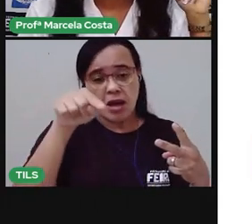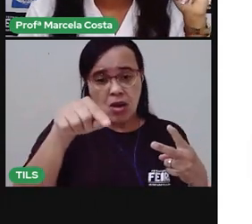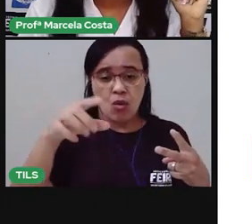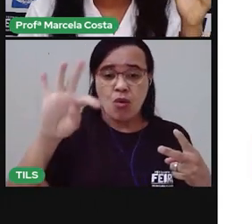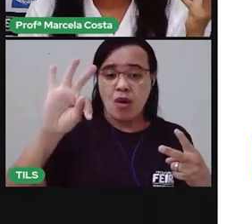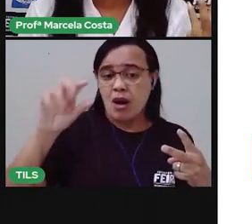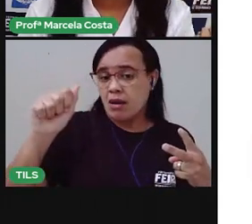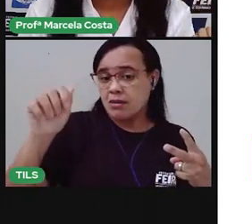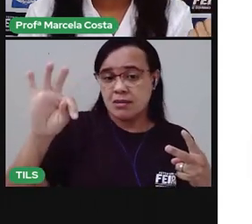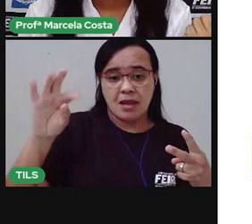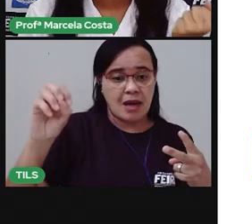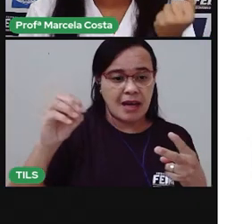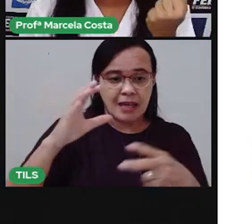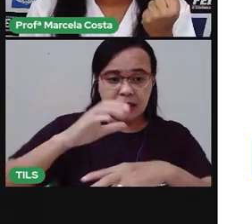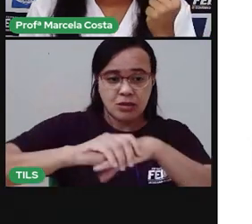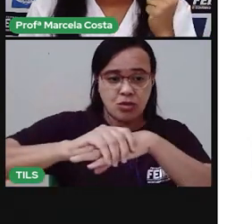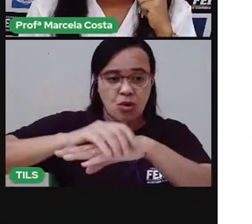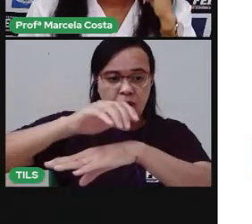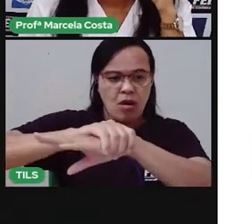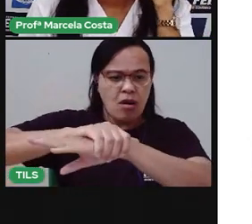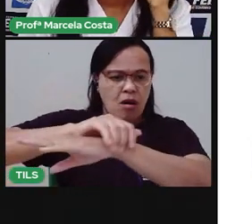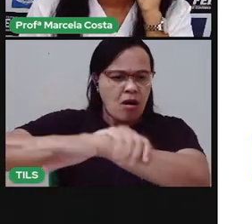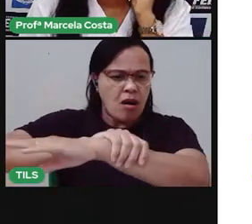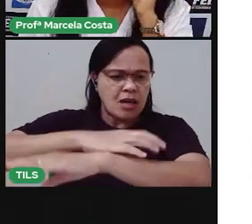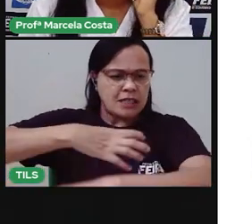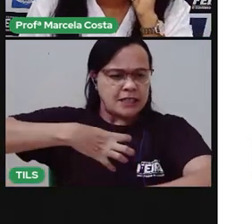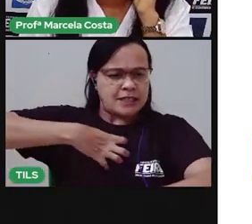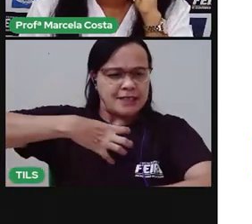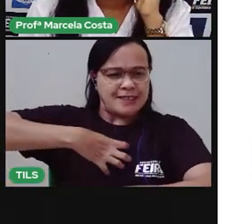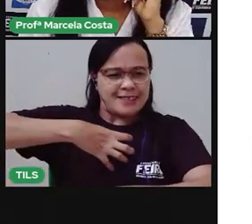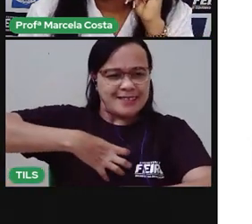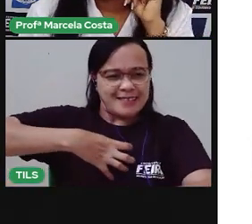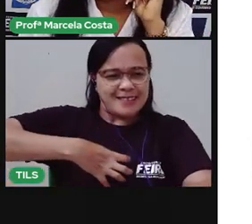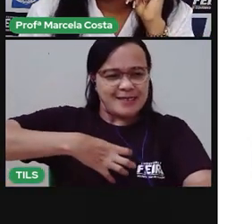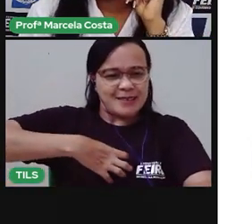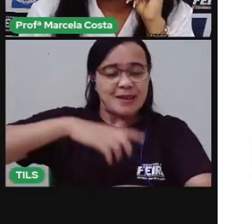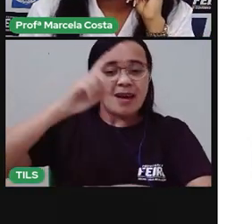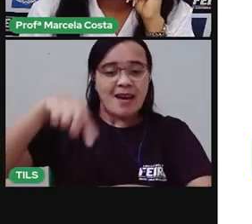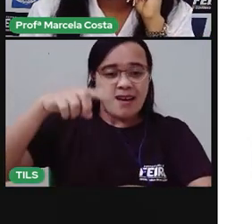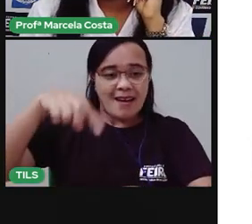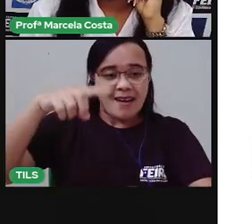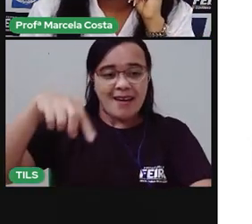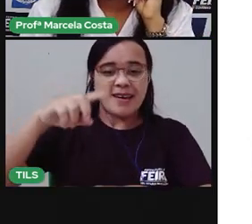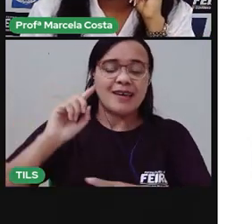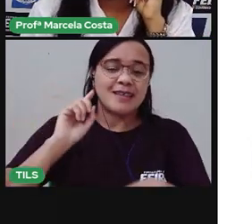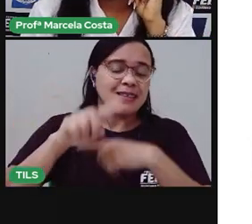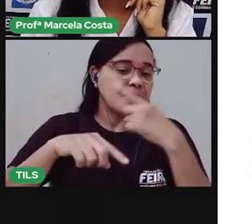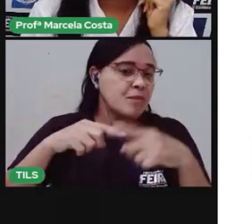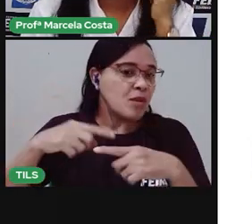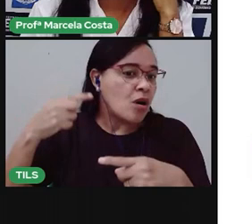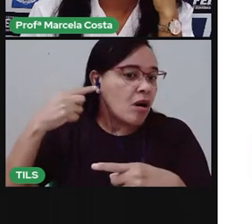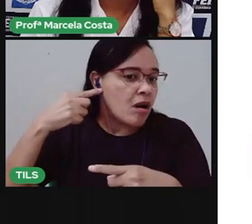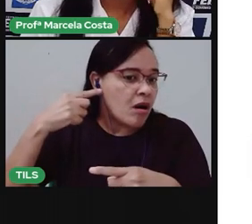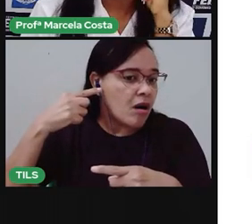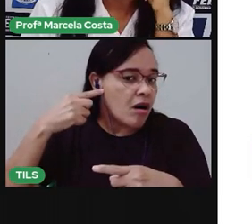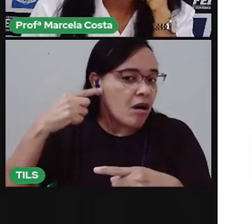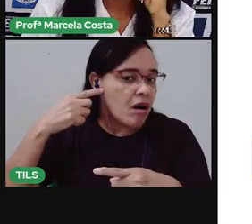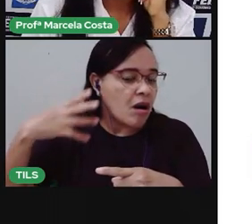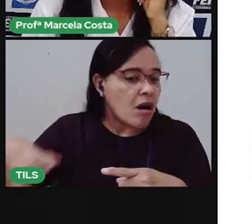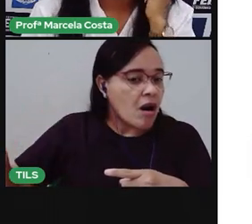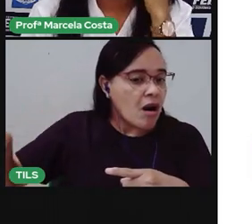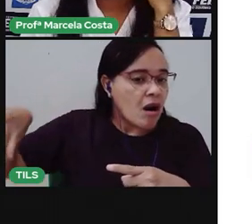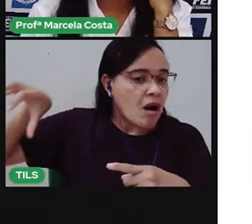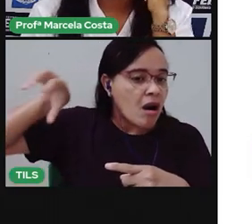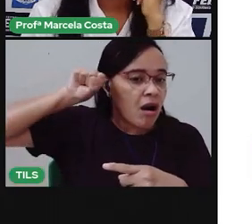mão, ao toque. Ó, o sentido da audição relacionada